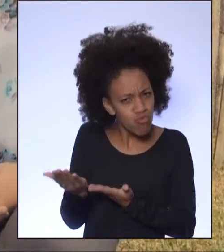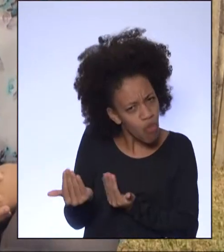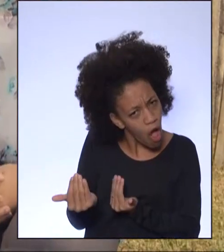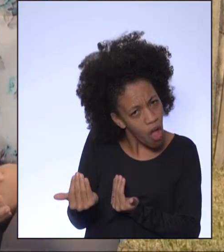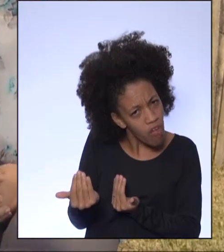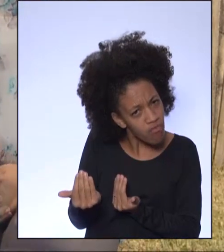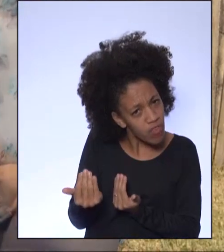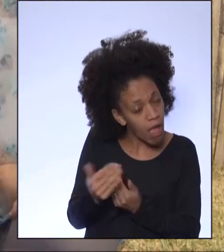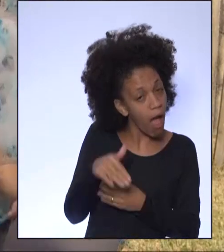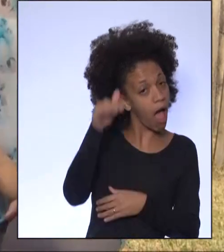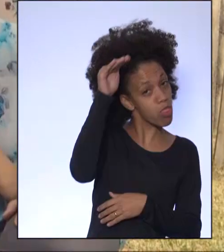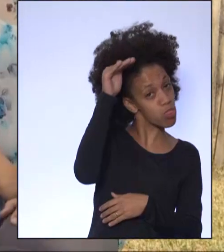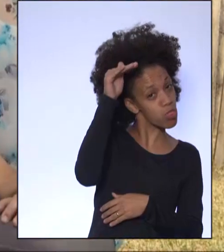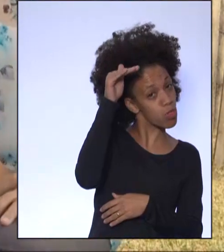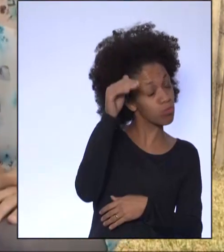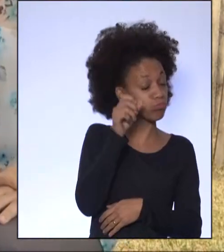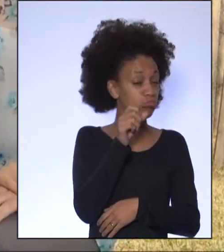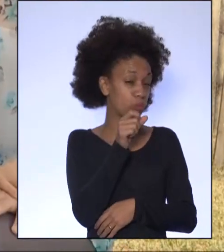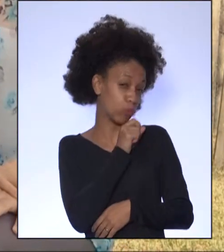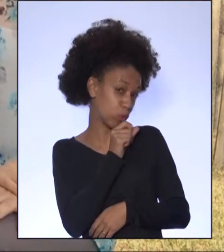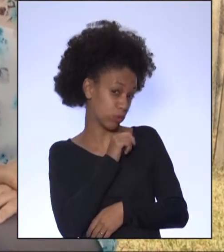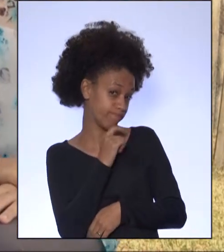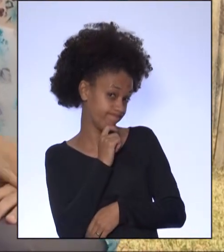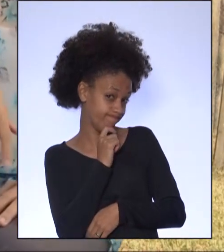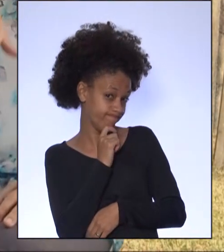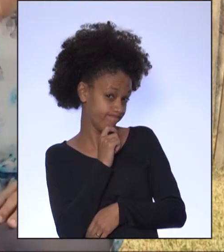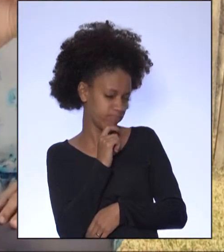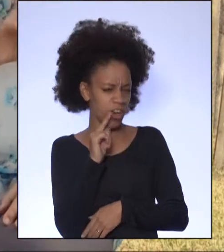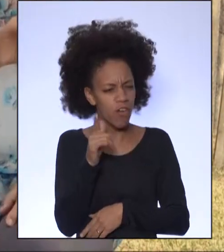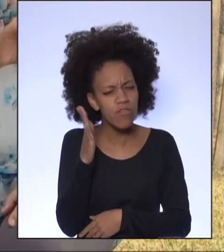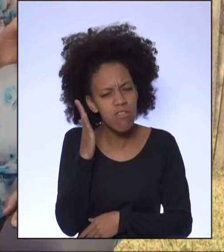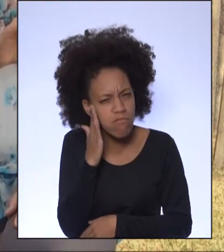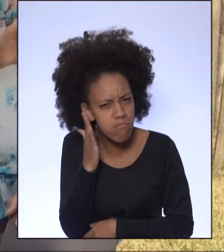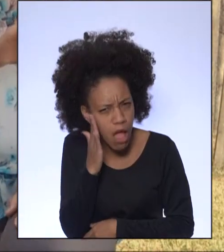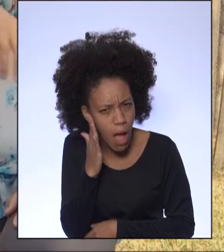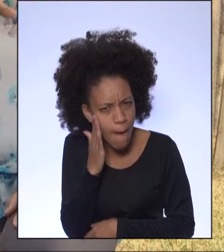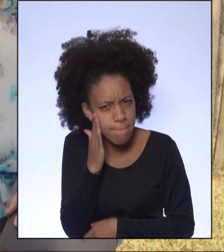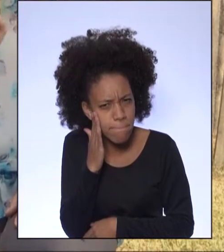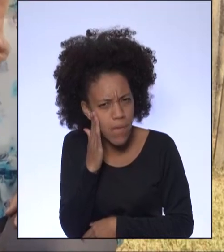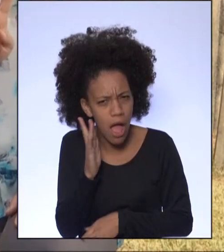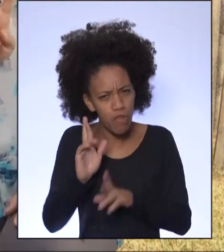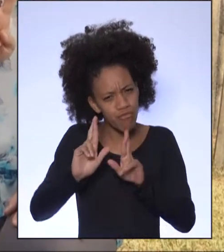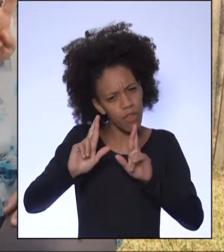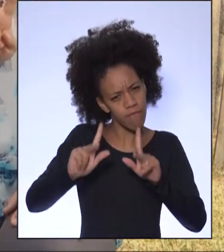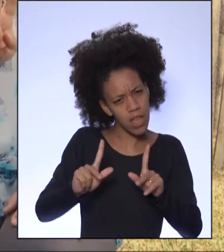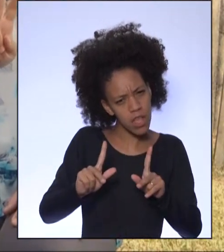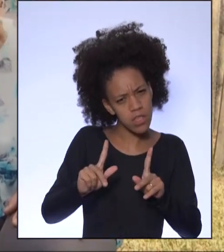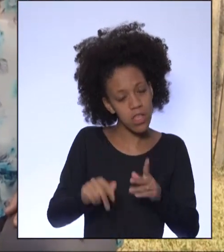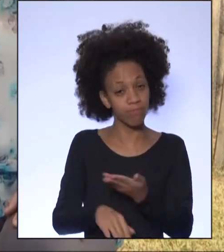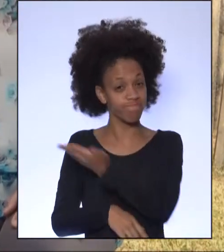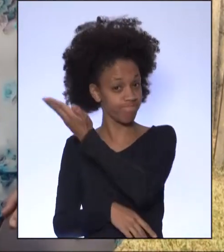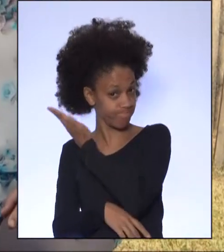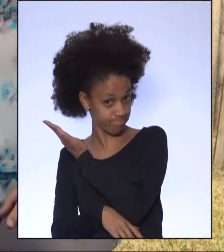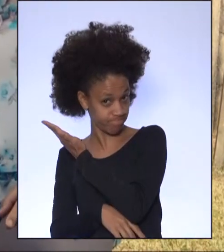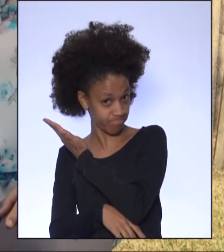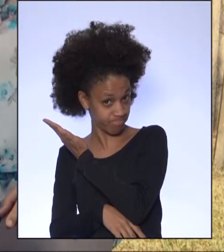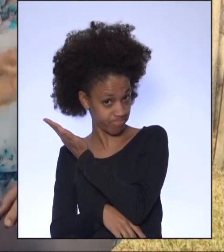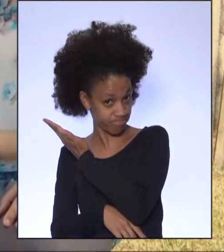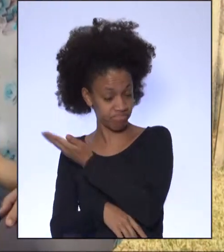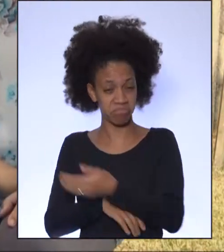ou idosos? Você sabe a diferença entre migrante, imigrante e